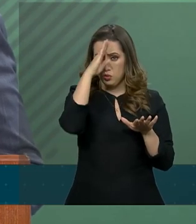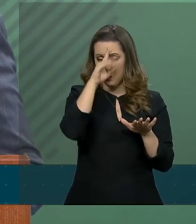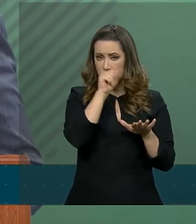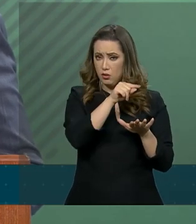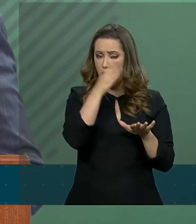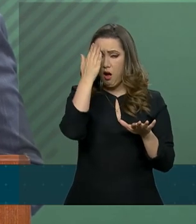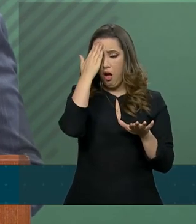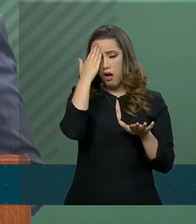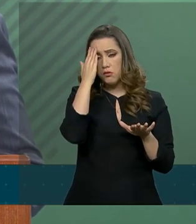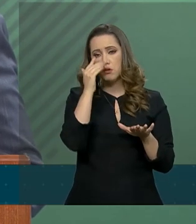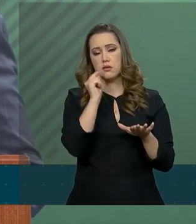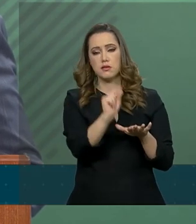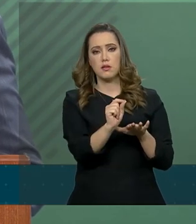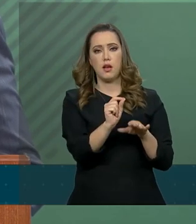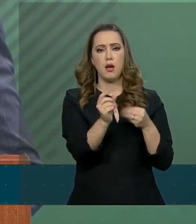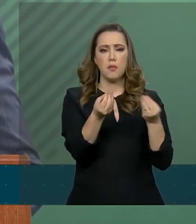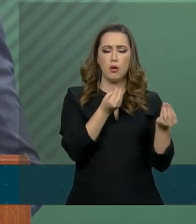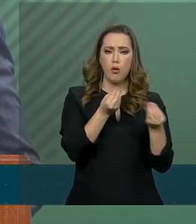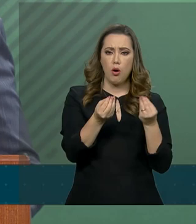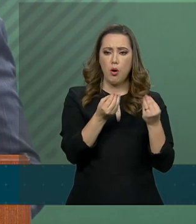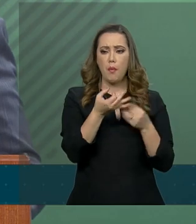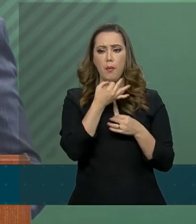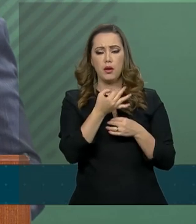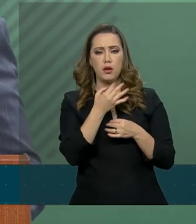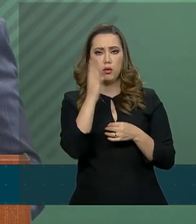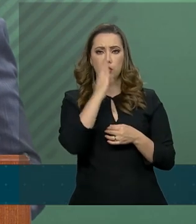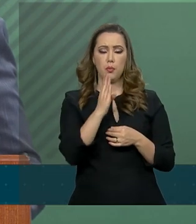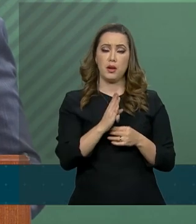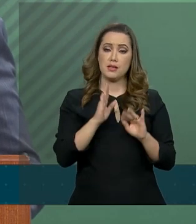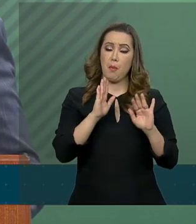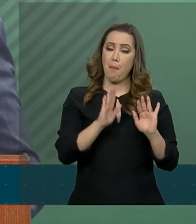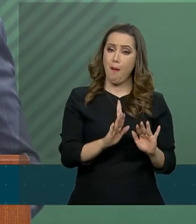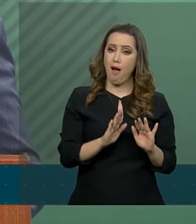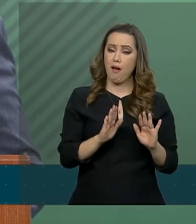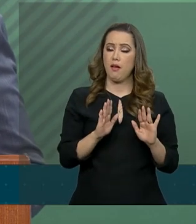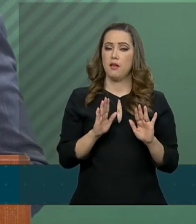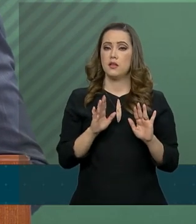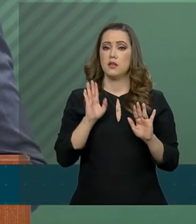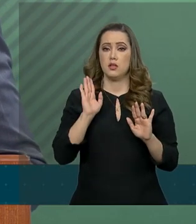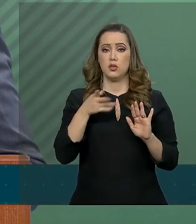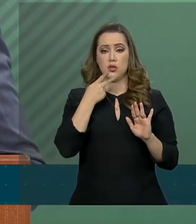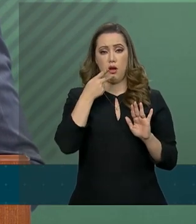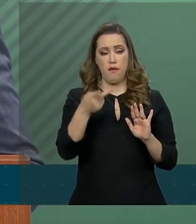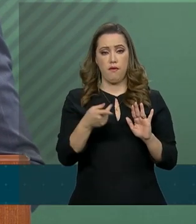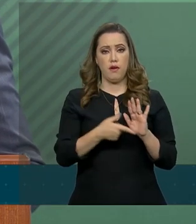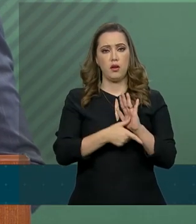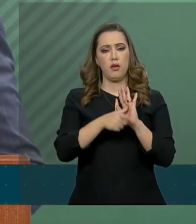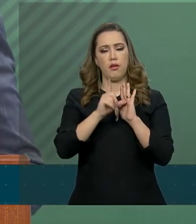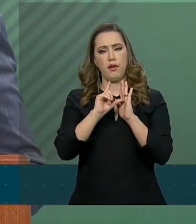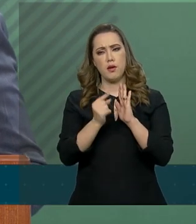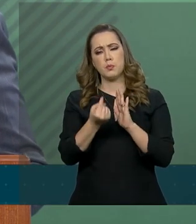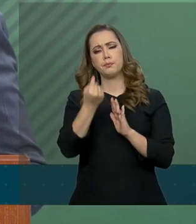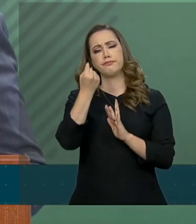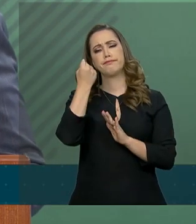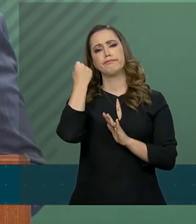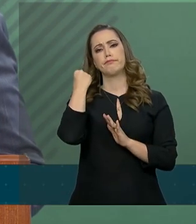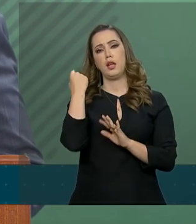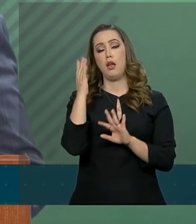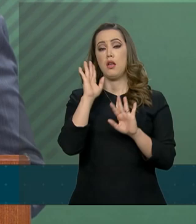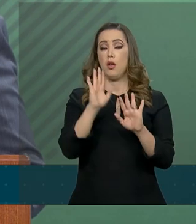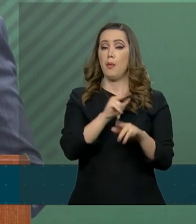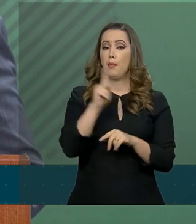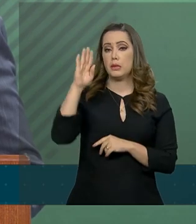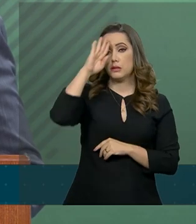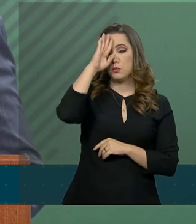possa direcionar qual é o posicionamento do Brasil. Não obstante, como já dito em briefs anteriores, o presidente